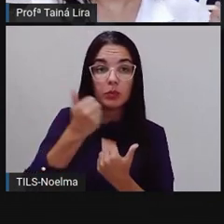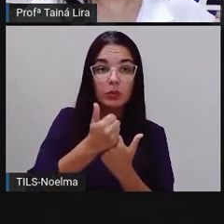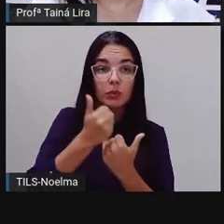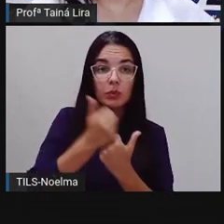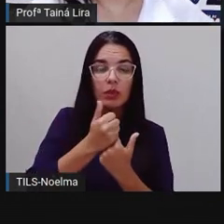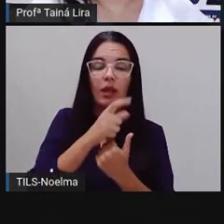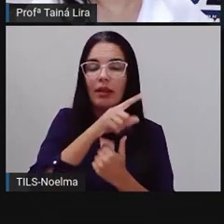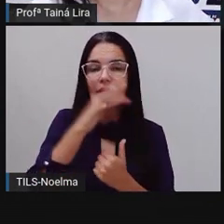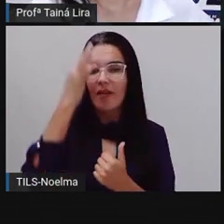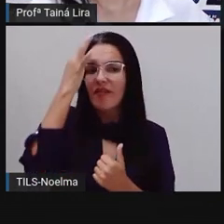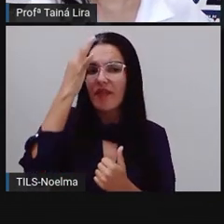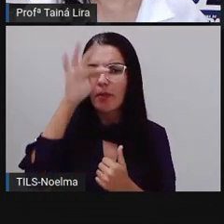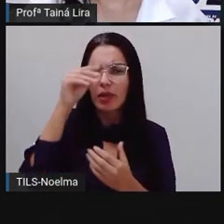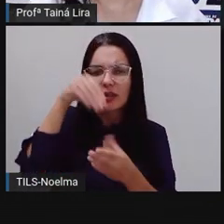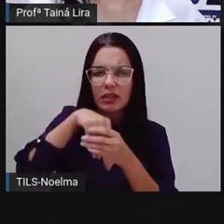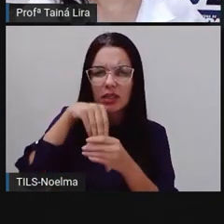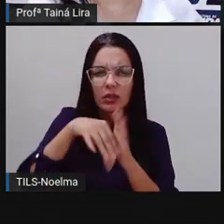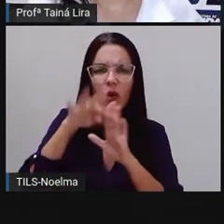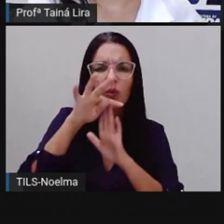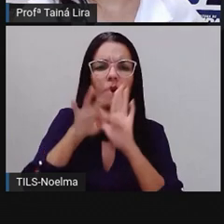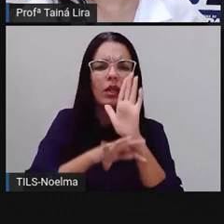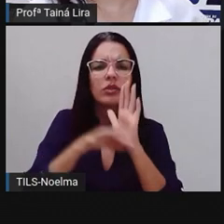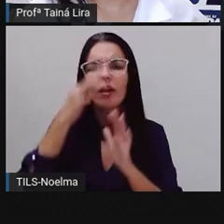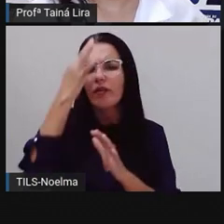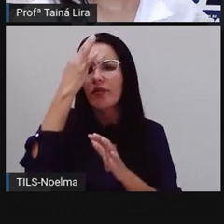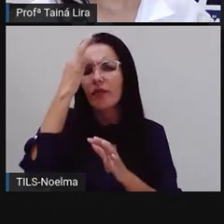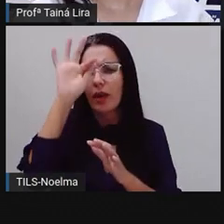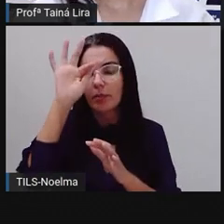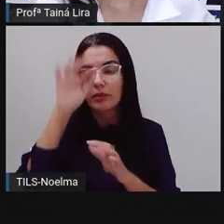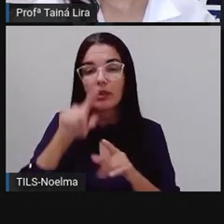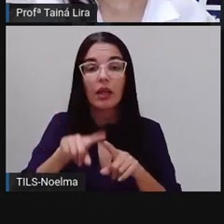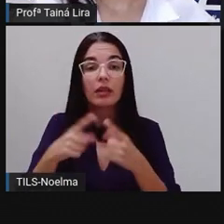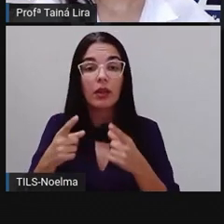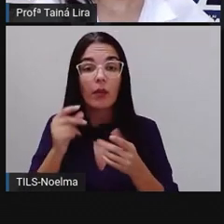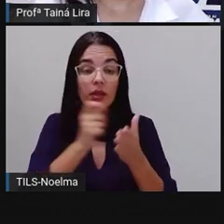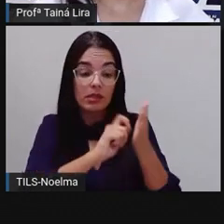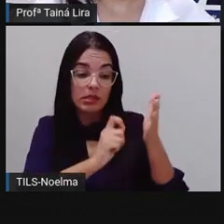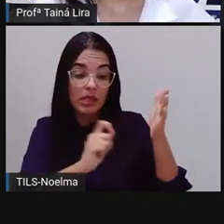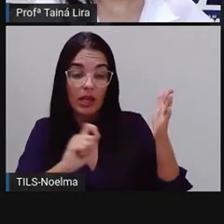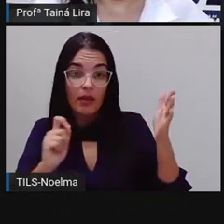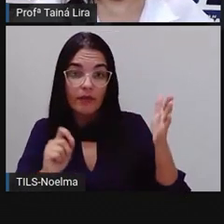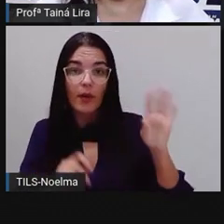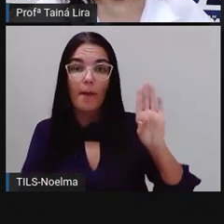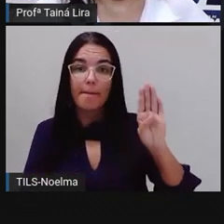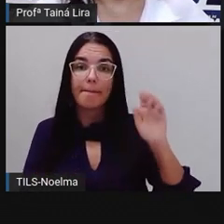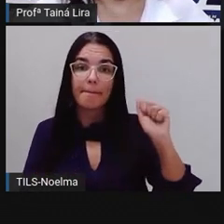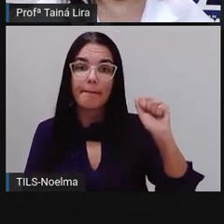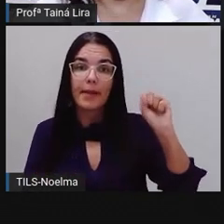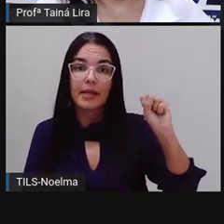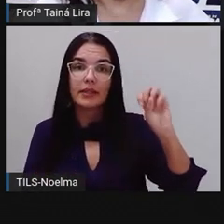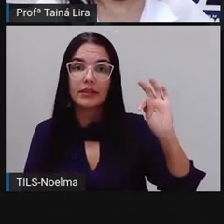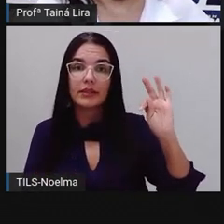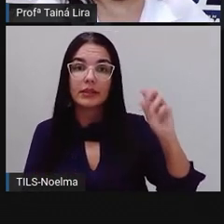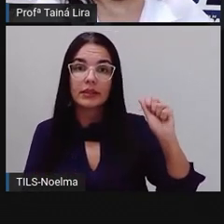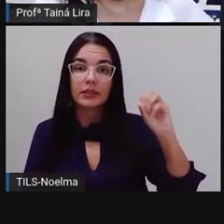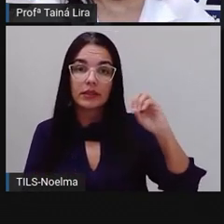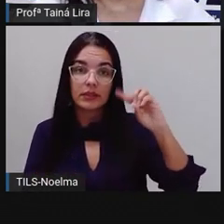lá na fábula, a lebre e tartaruga, e a Pró escreveu aqui de bastão, tá bom?